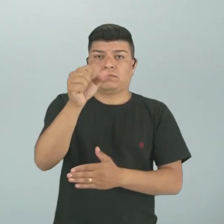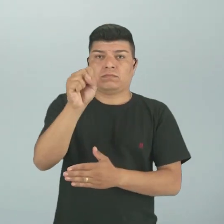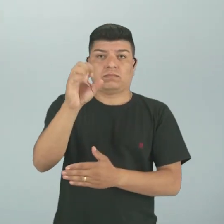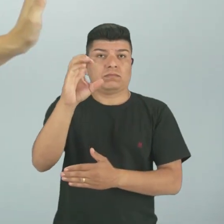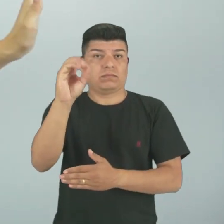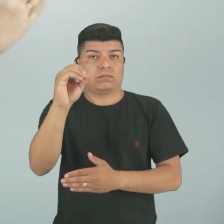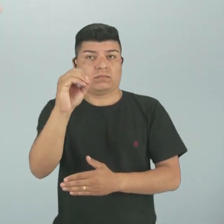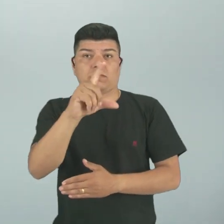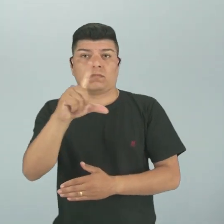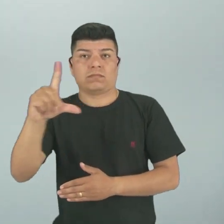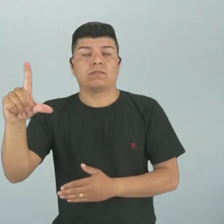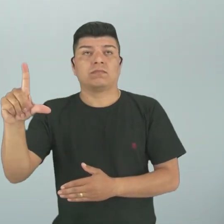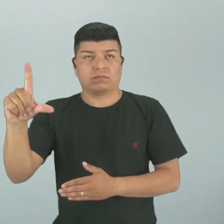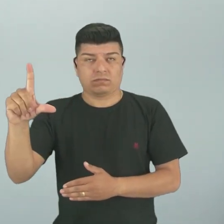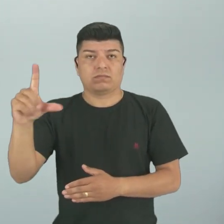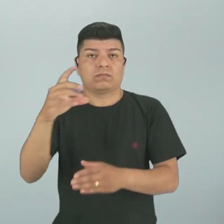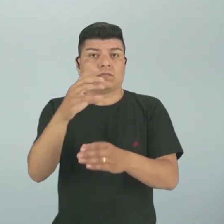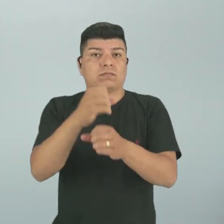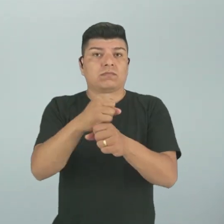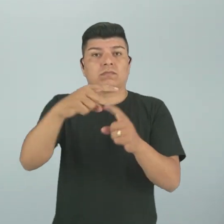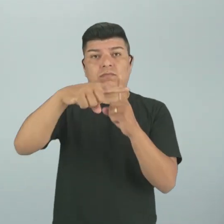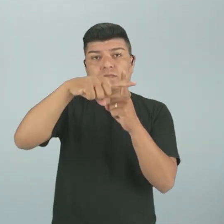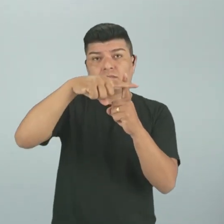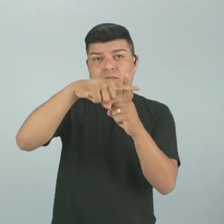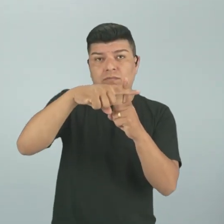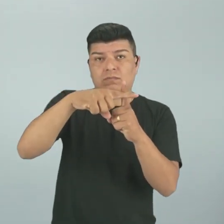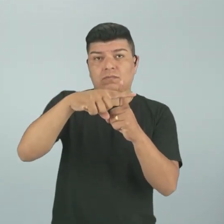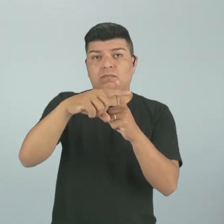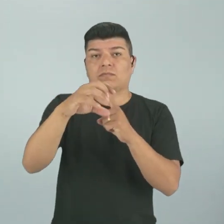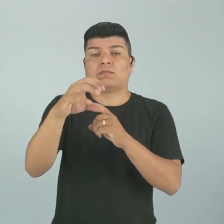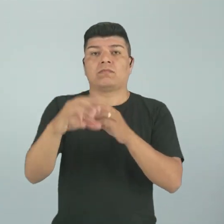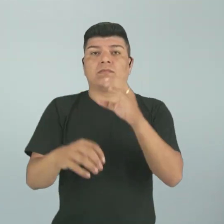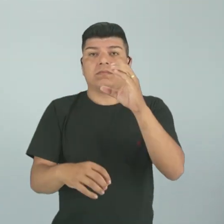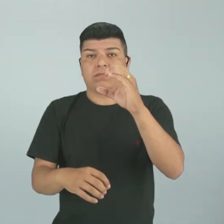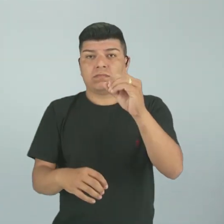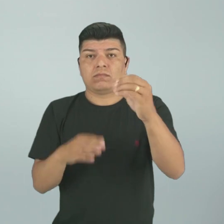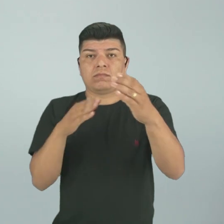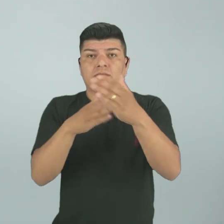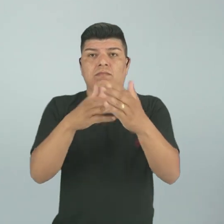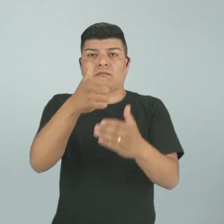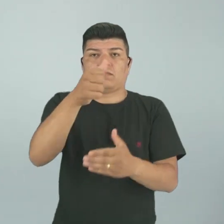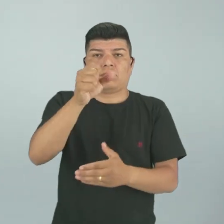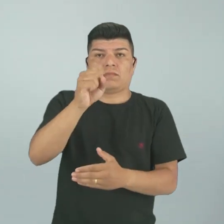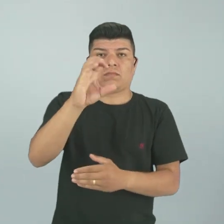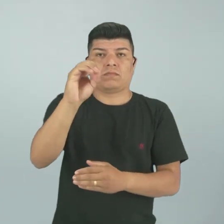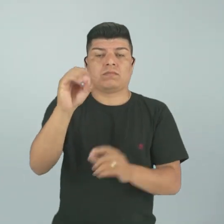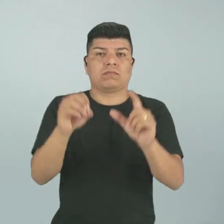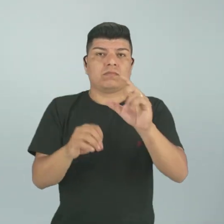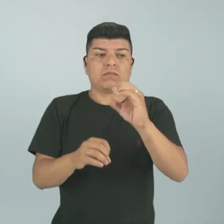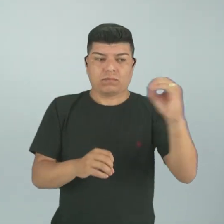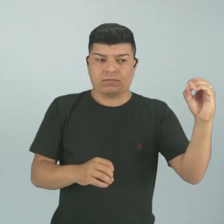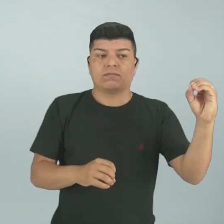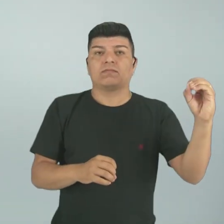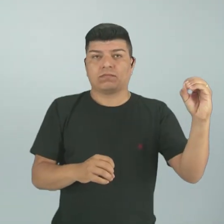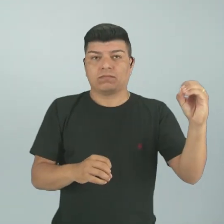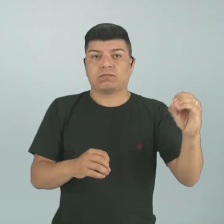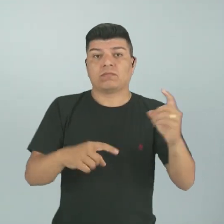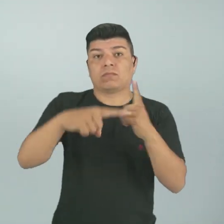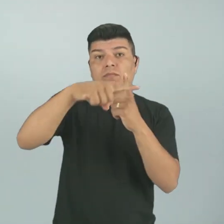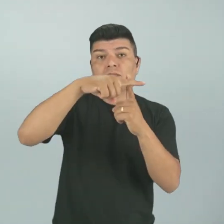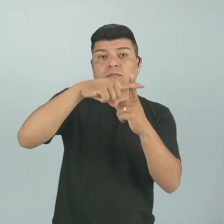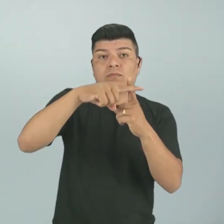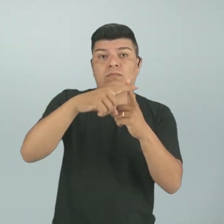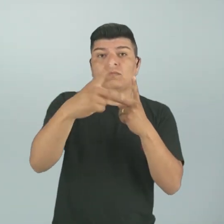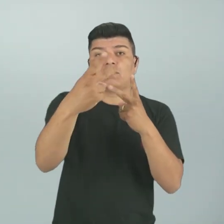leste, somando 0 a 180 ao oeste. Você viu nessa aula que somando 180 com 180 dá